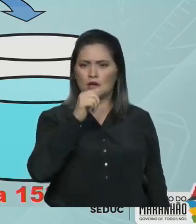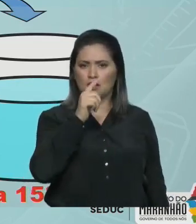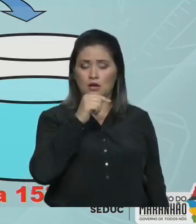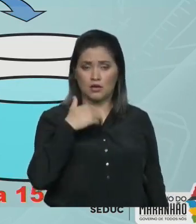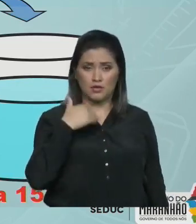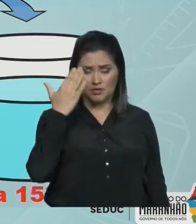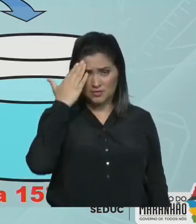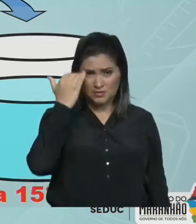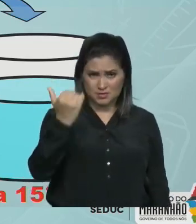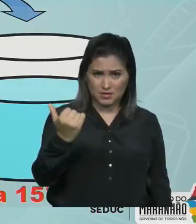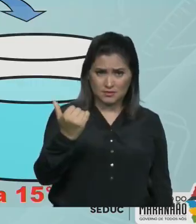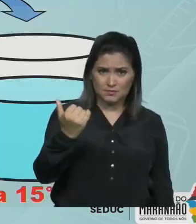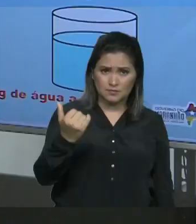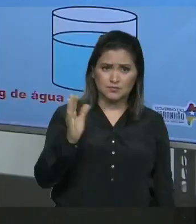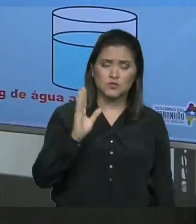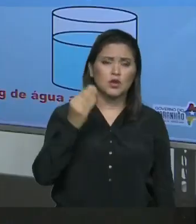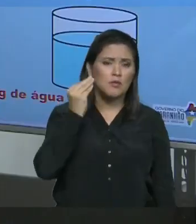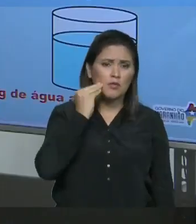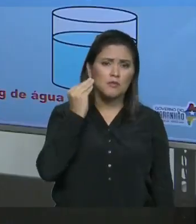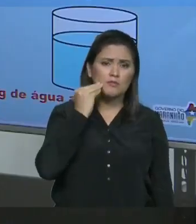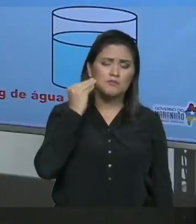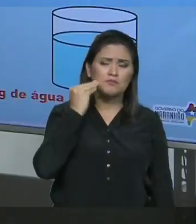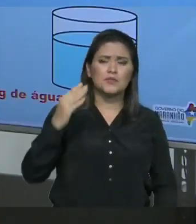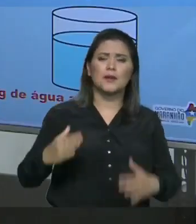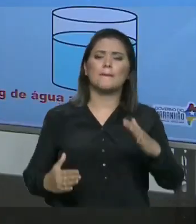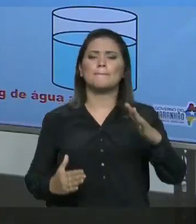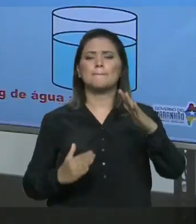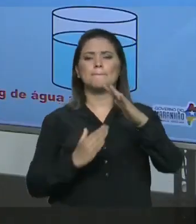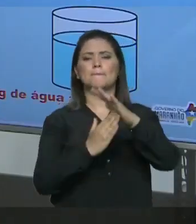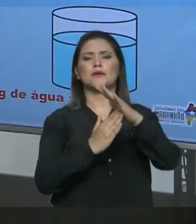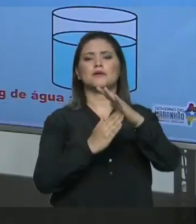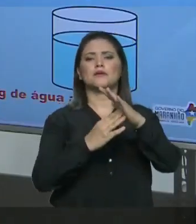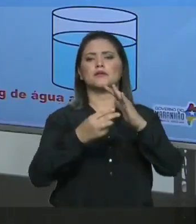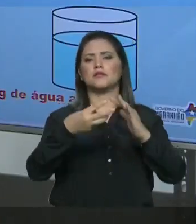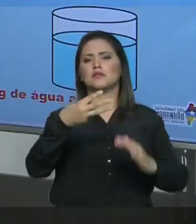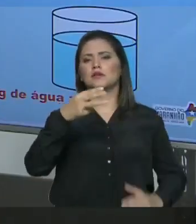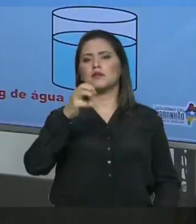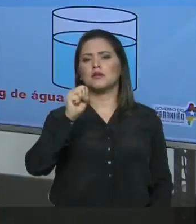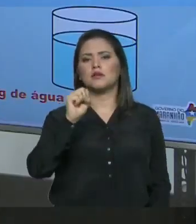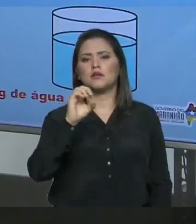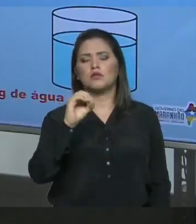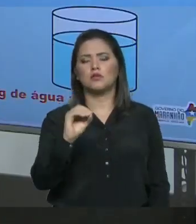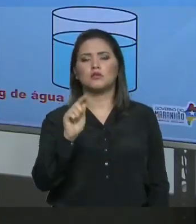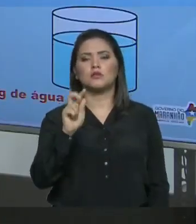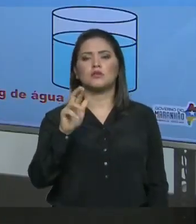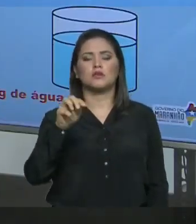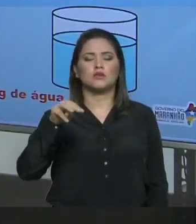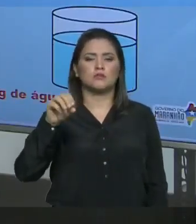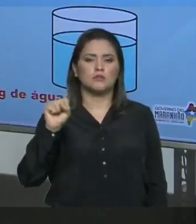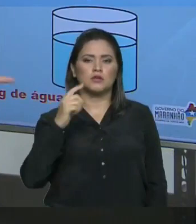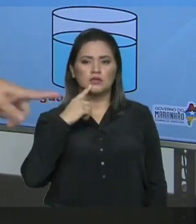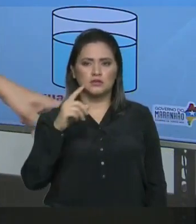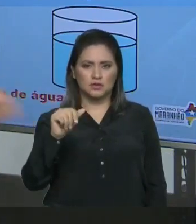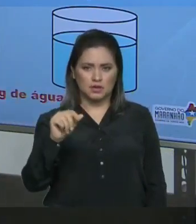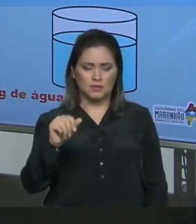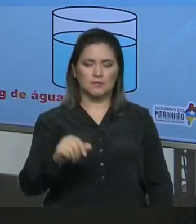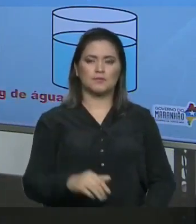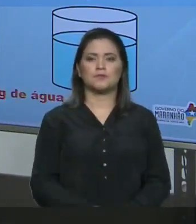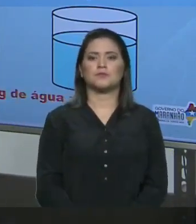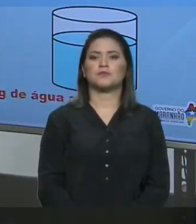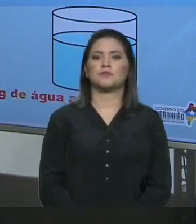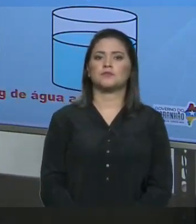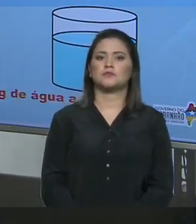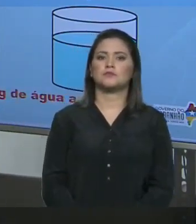Experimentalmente medido Você consegue dissolver No máximo 380 gramas de sal de cozinha E se A 15 graus